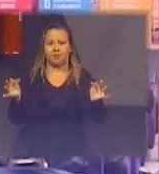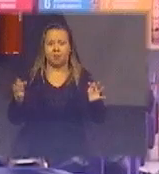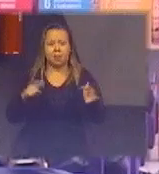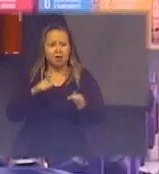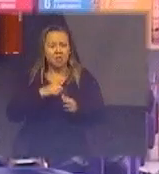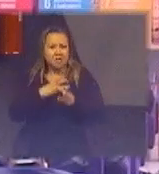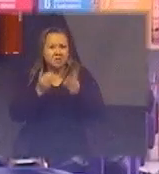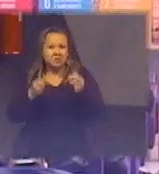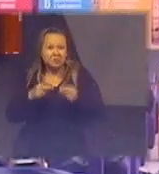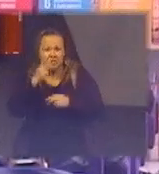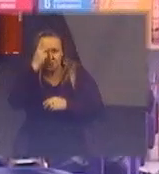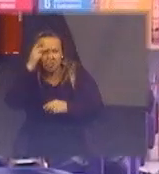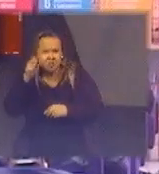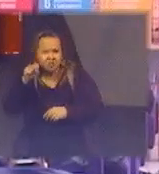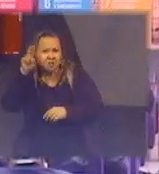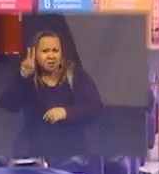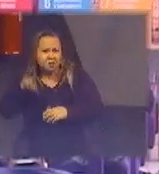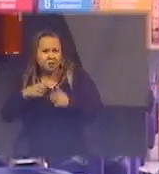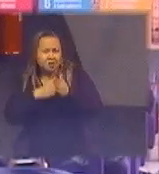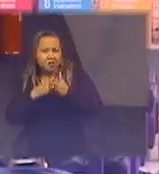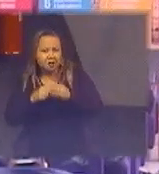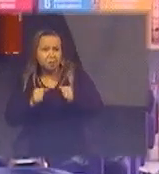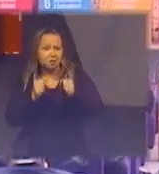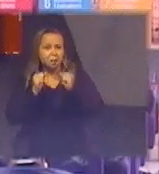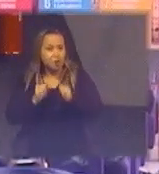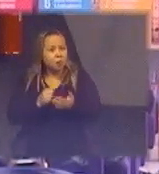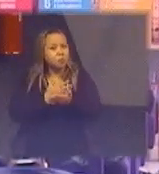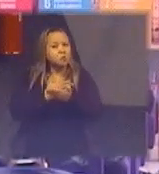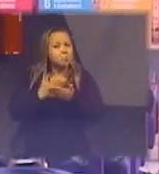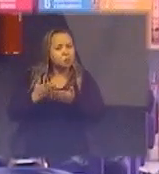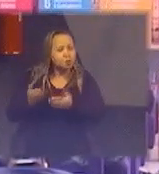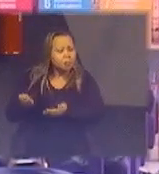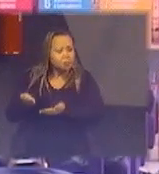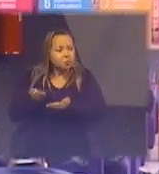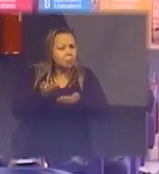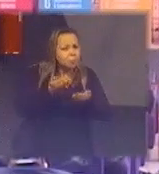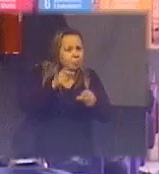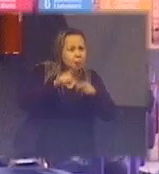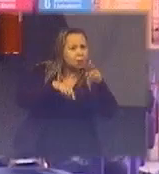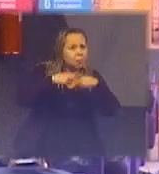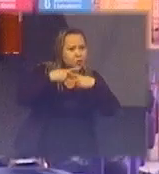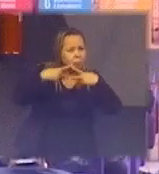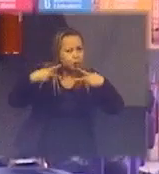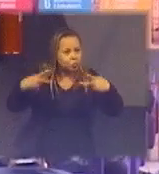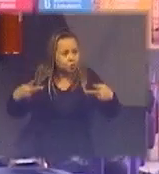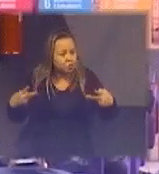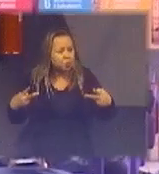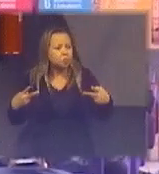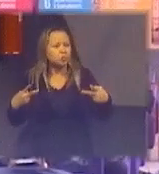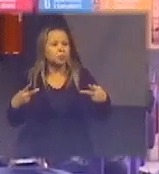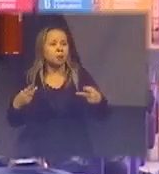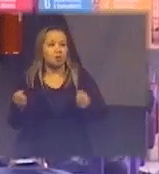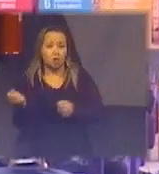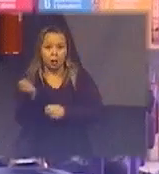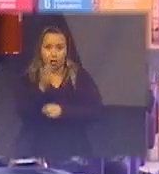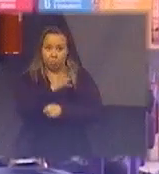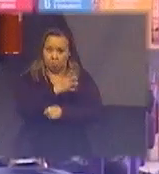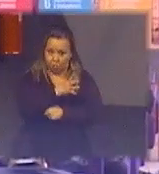espertinhos no Brasil que podem começar a transportar produtos mercadorias nova